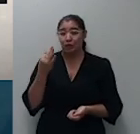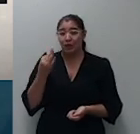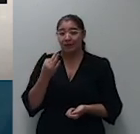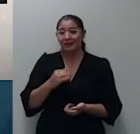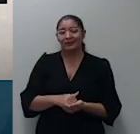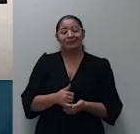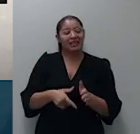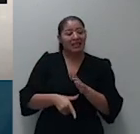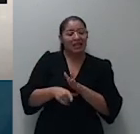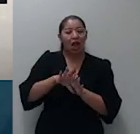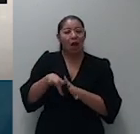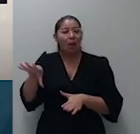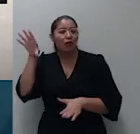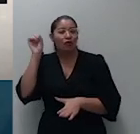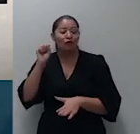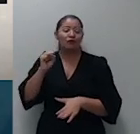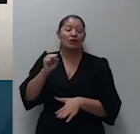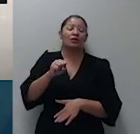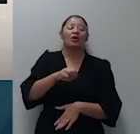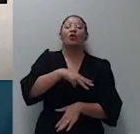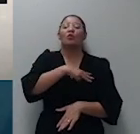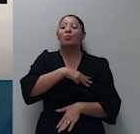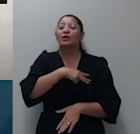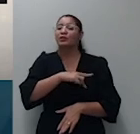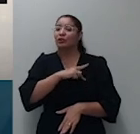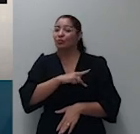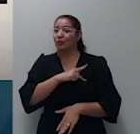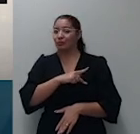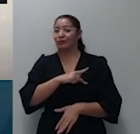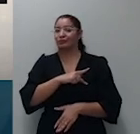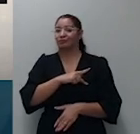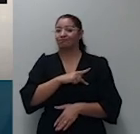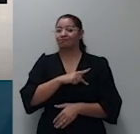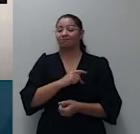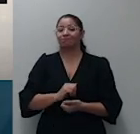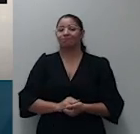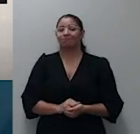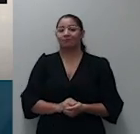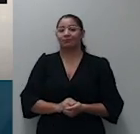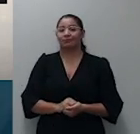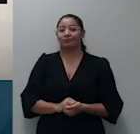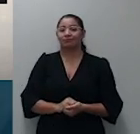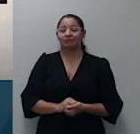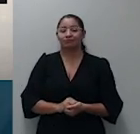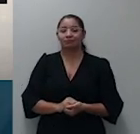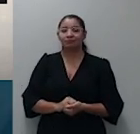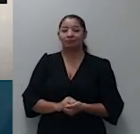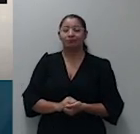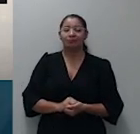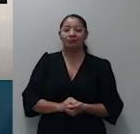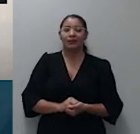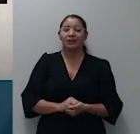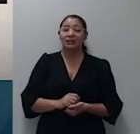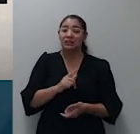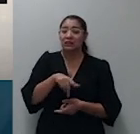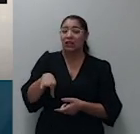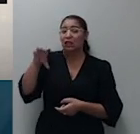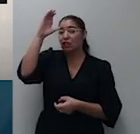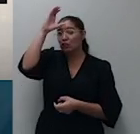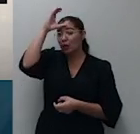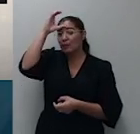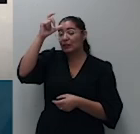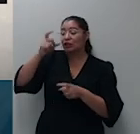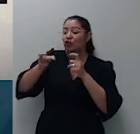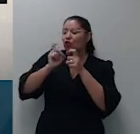ministério público sem a nuência da inventariante e administradora dos citados bens